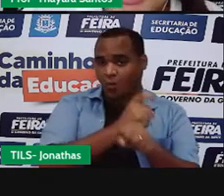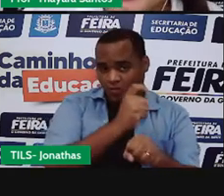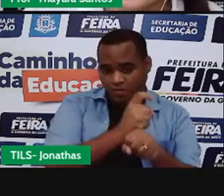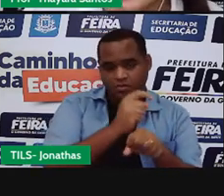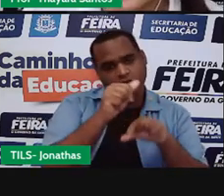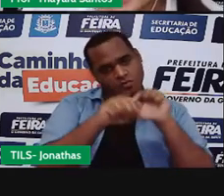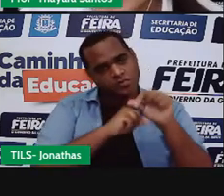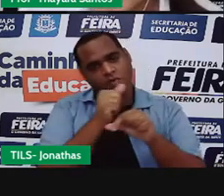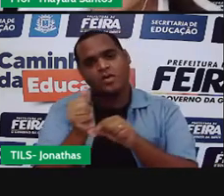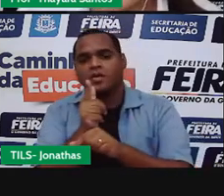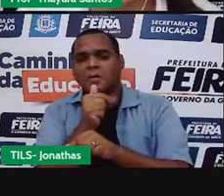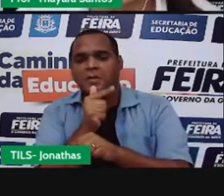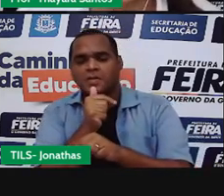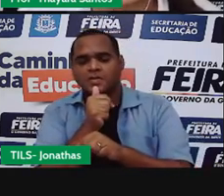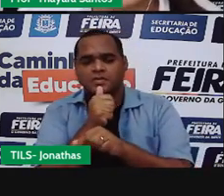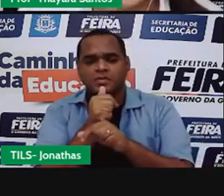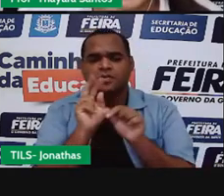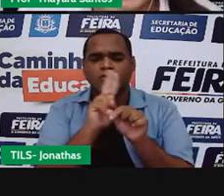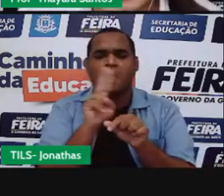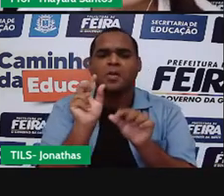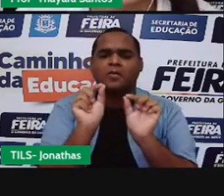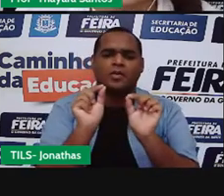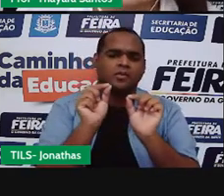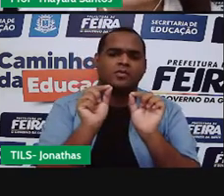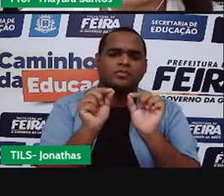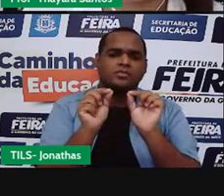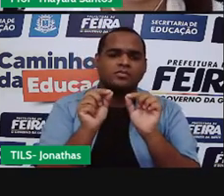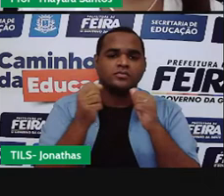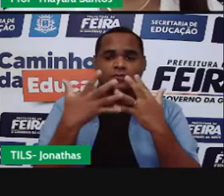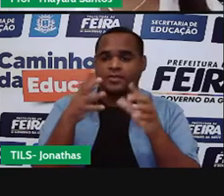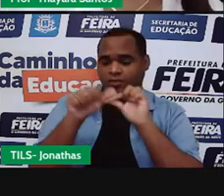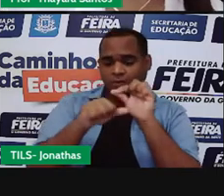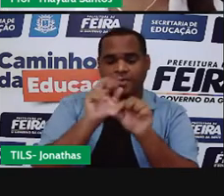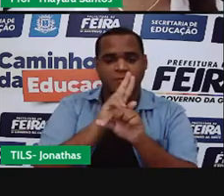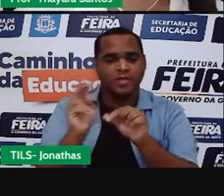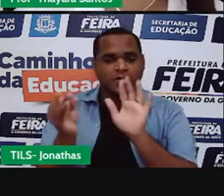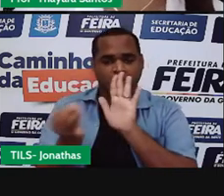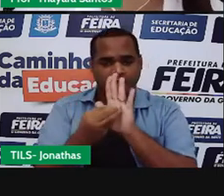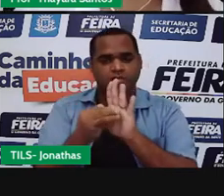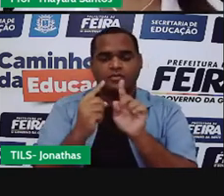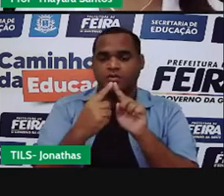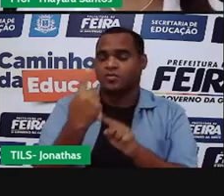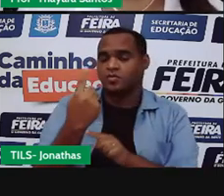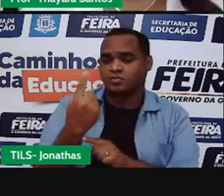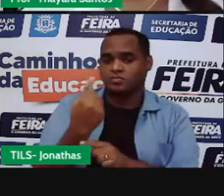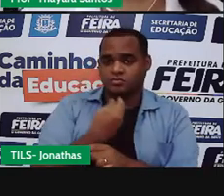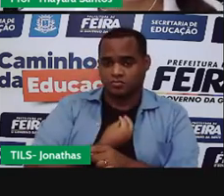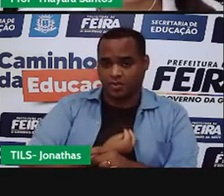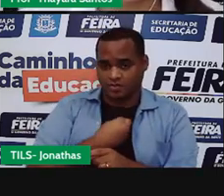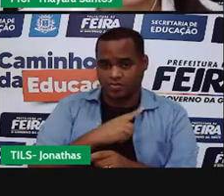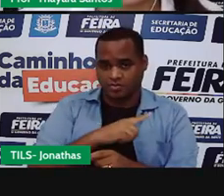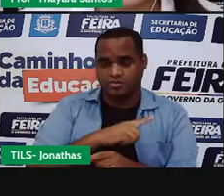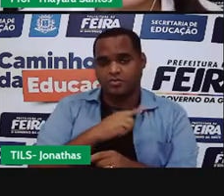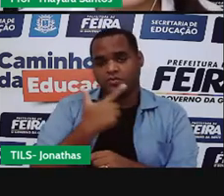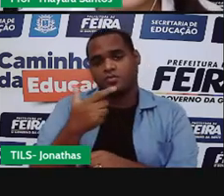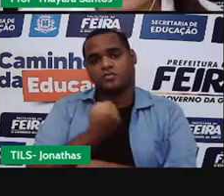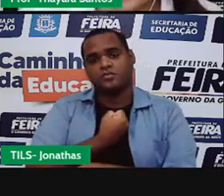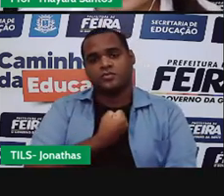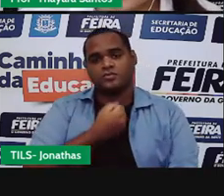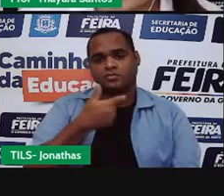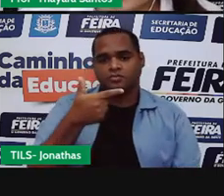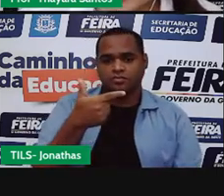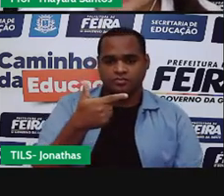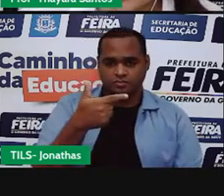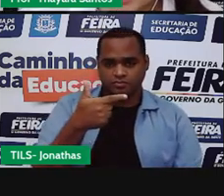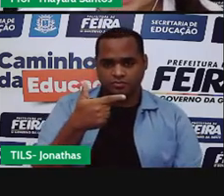sólido para o estado líquido. Como é o nome dessa mudança? Aí vocês vão colocar aí. 1 é tal mudança. Número 2 está